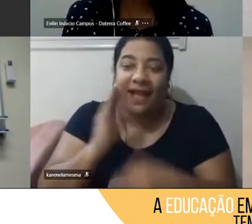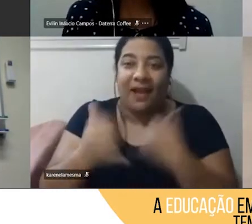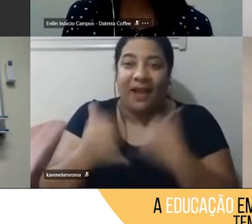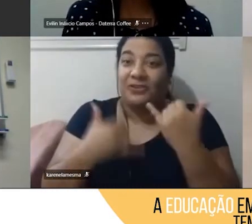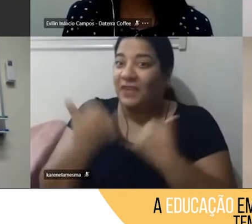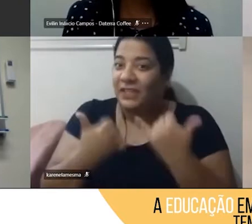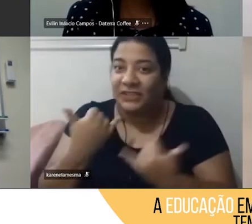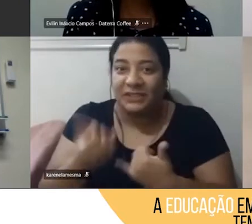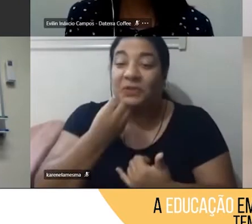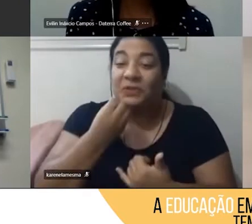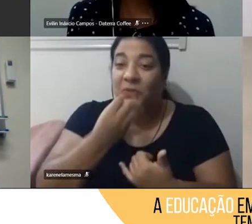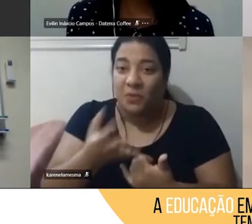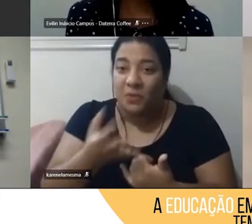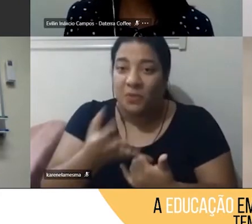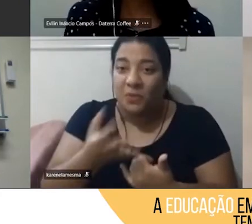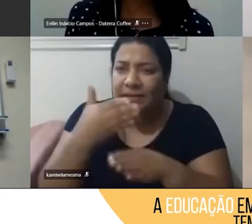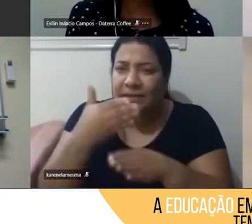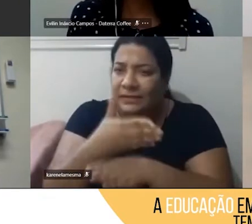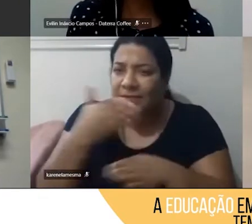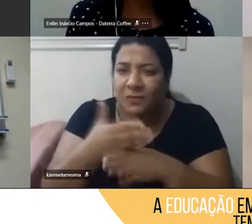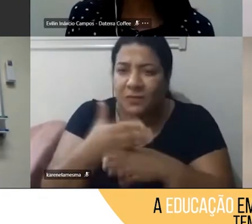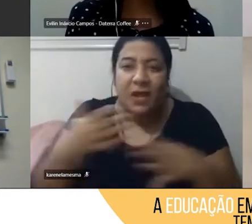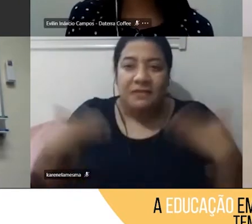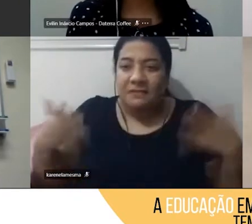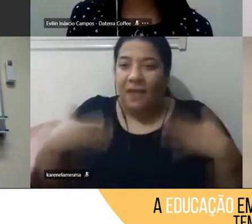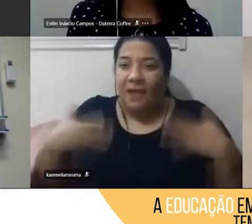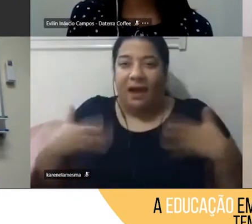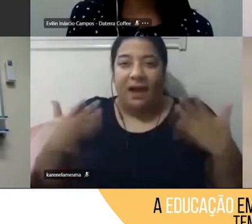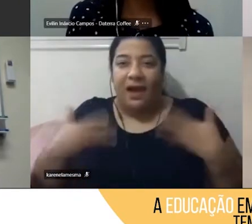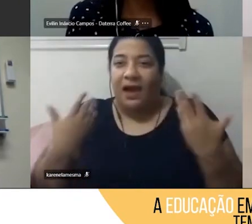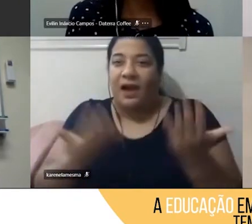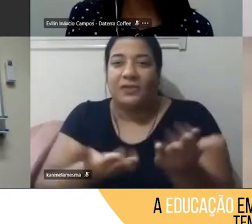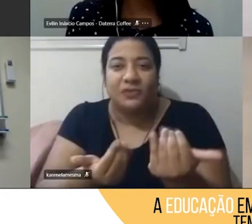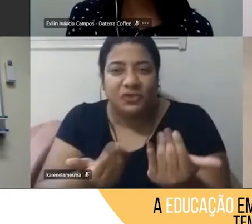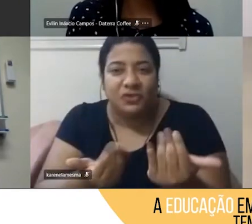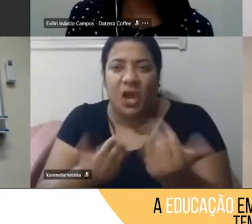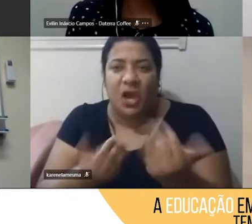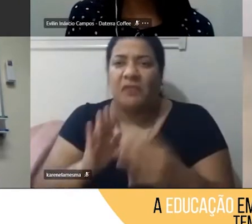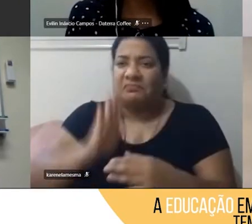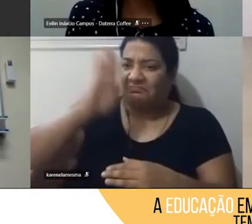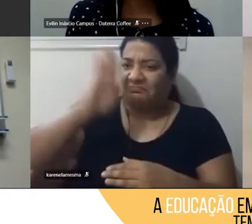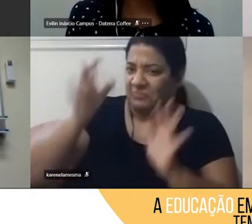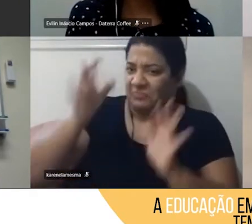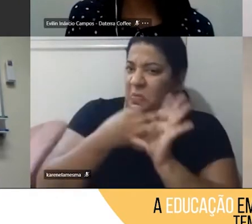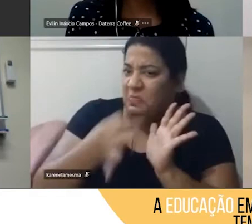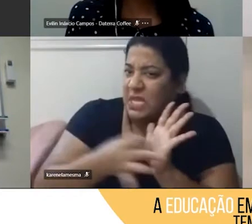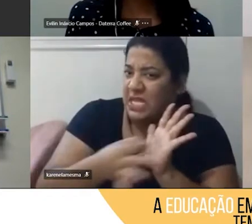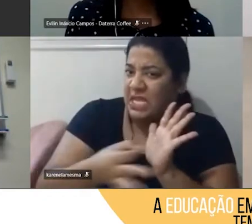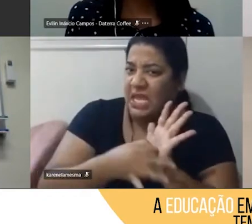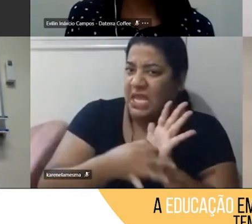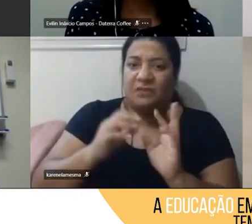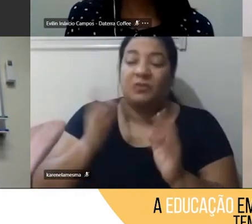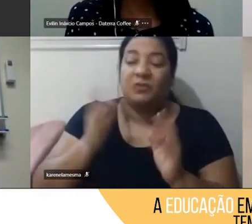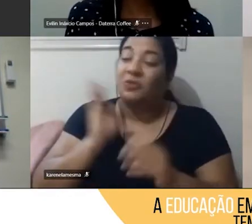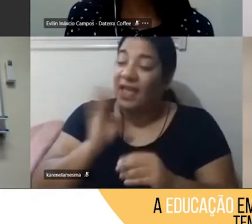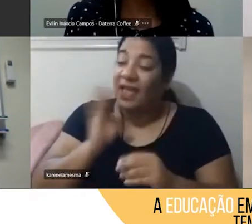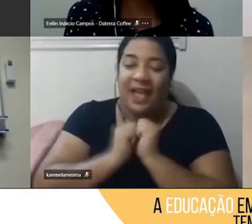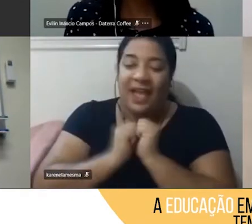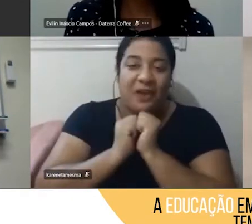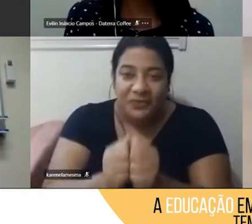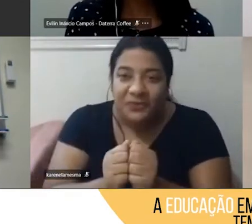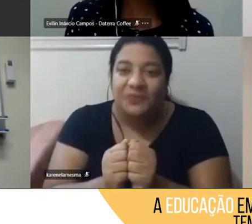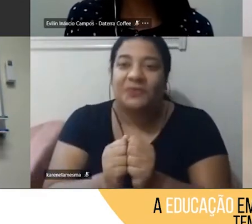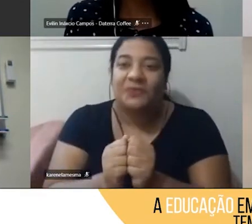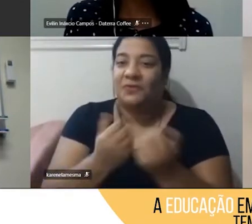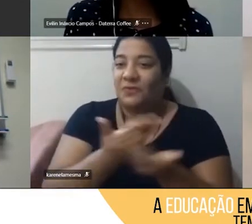Eles super participaram, eles super foram, assim, se colocaram, então era muito legal, é muito legal ter eles com a gente, fora